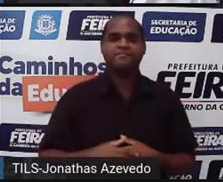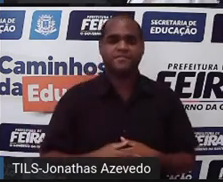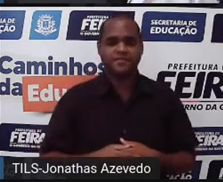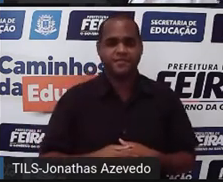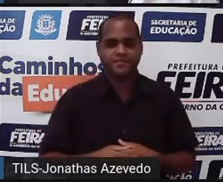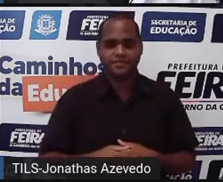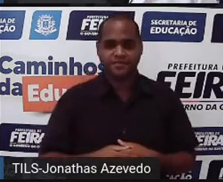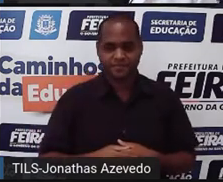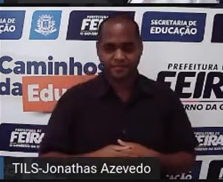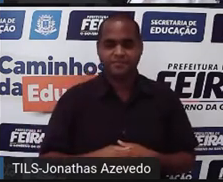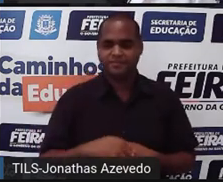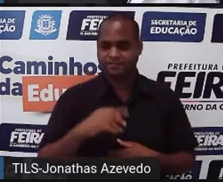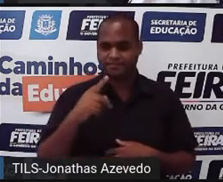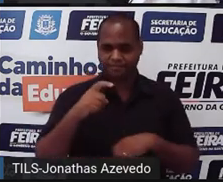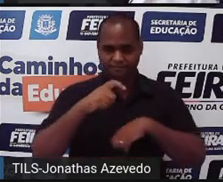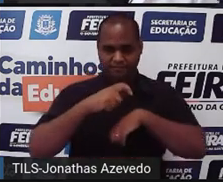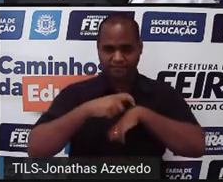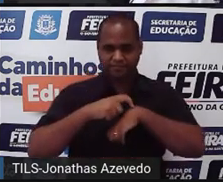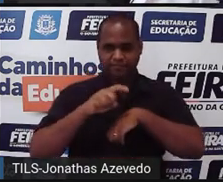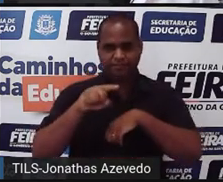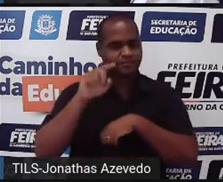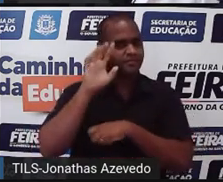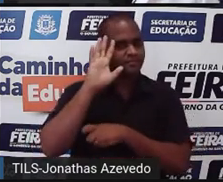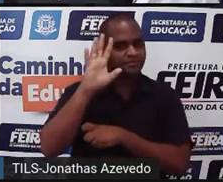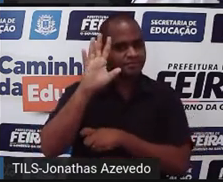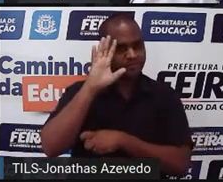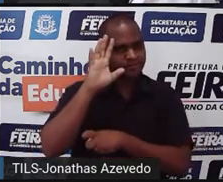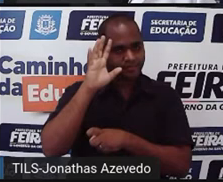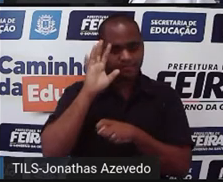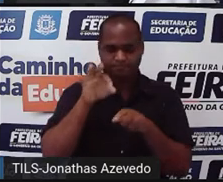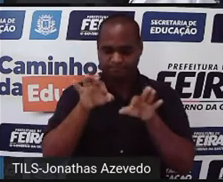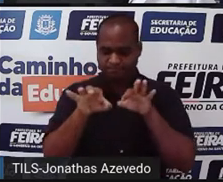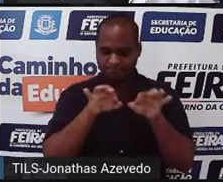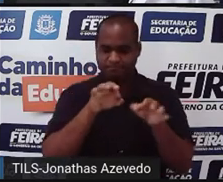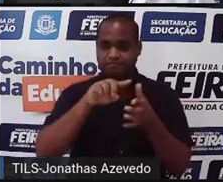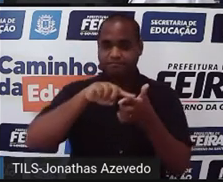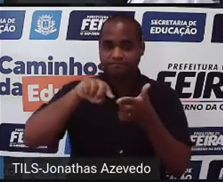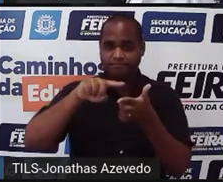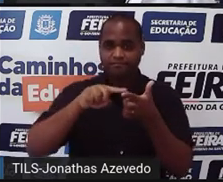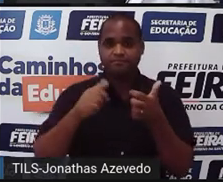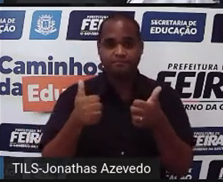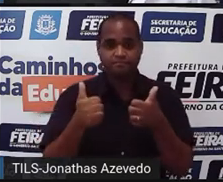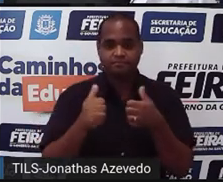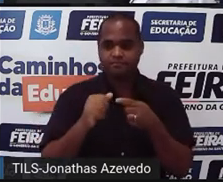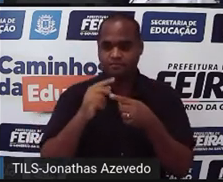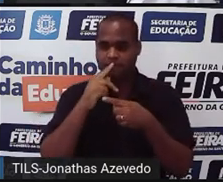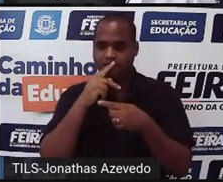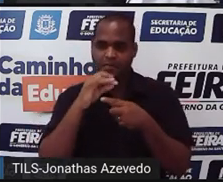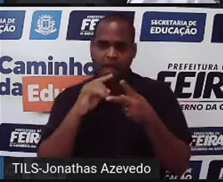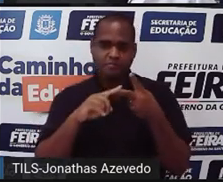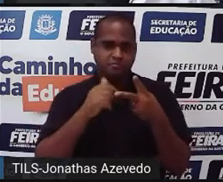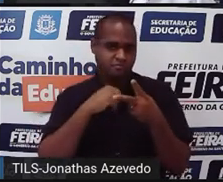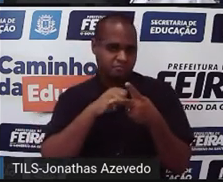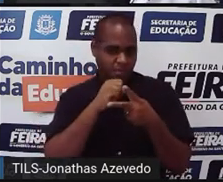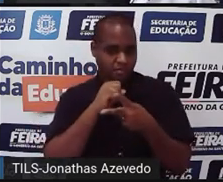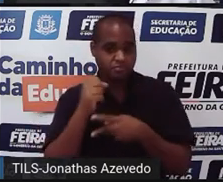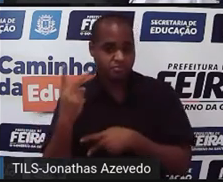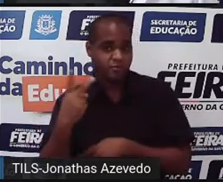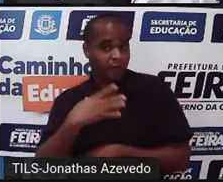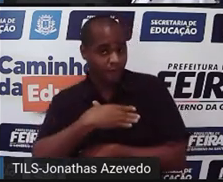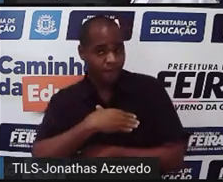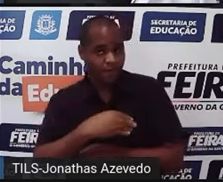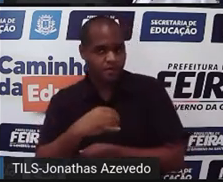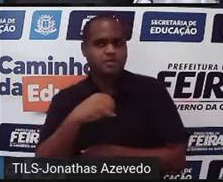bom? E depois eu vou te dar um tempo para você tentar resolver esse probleminha. Dois pais e dois filhos